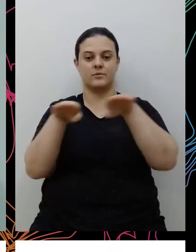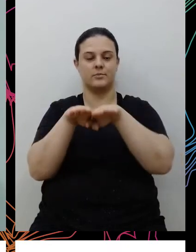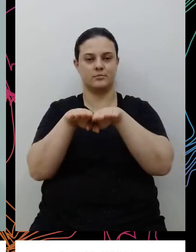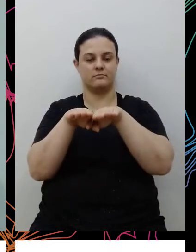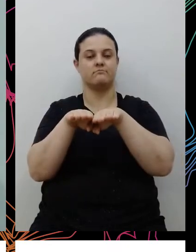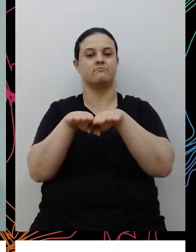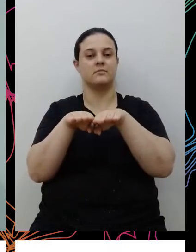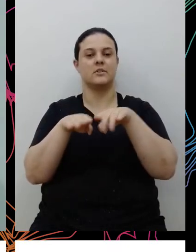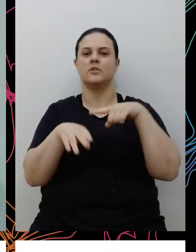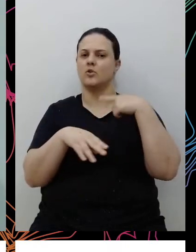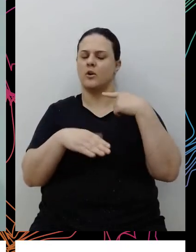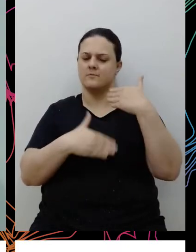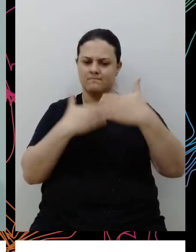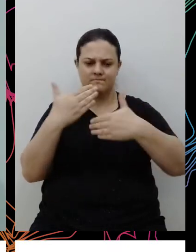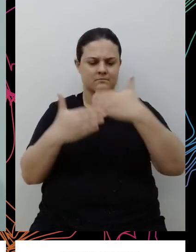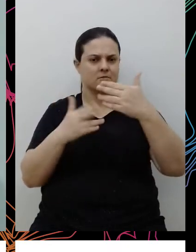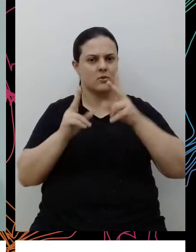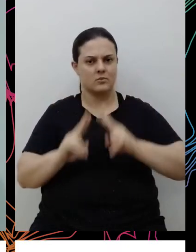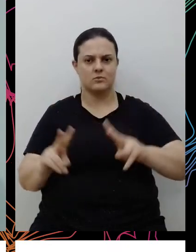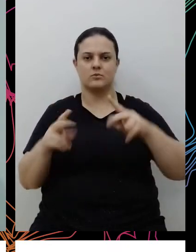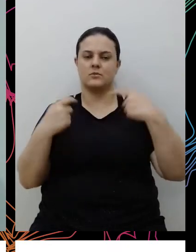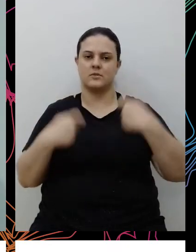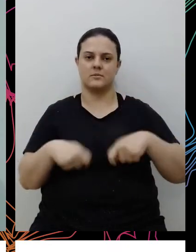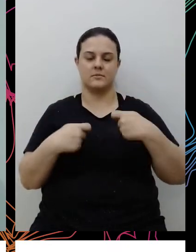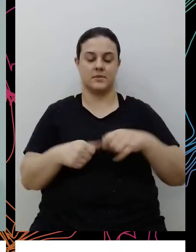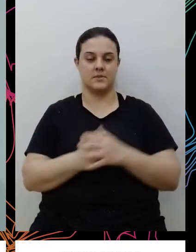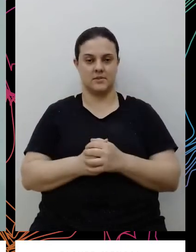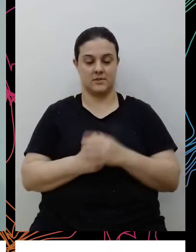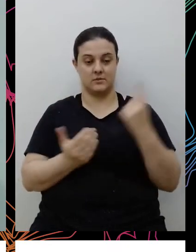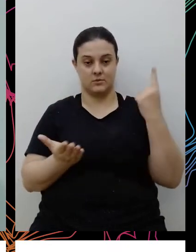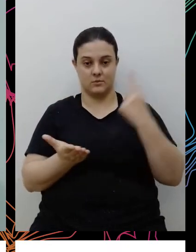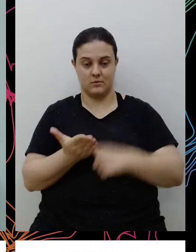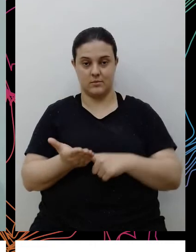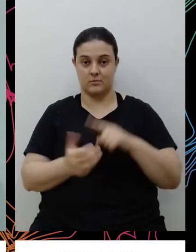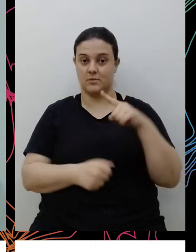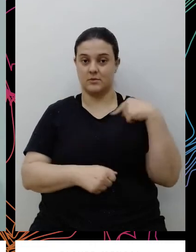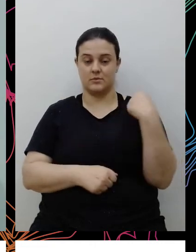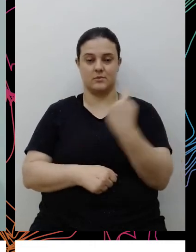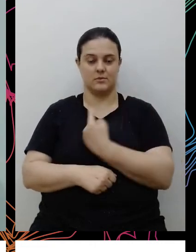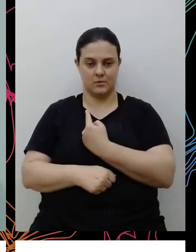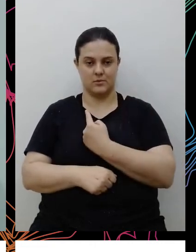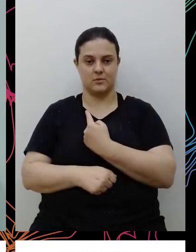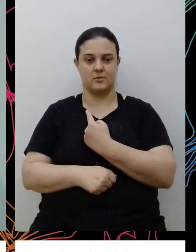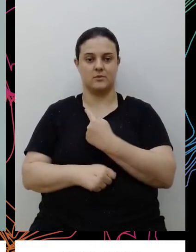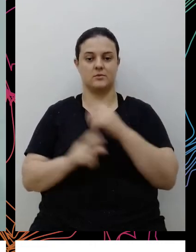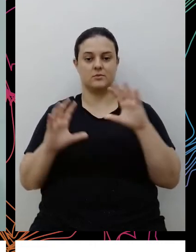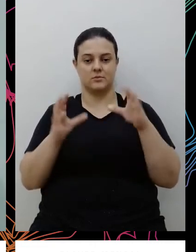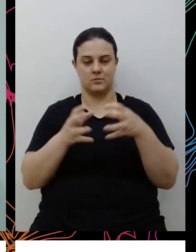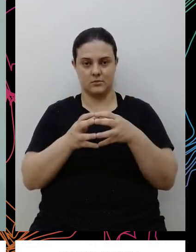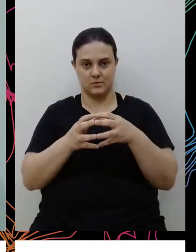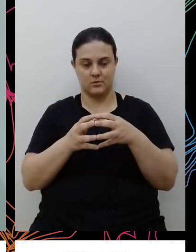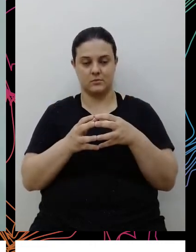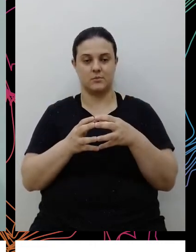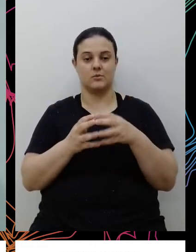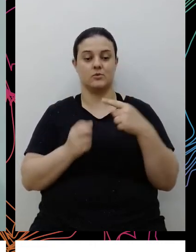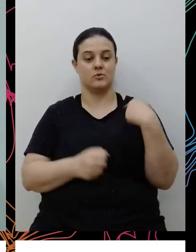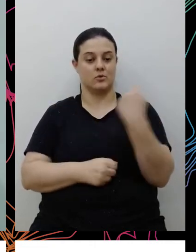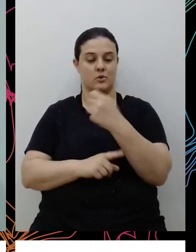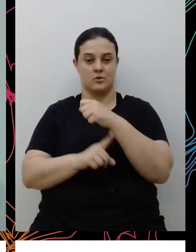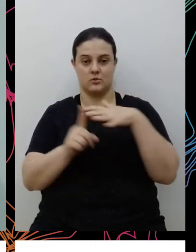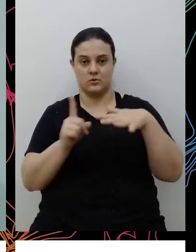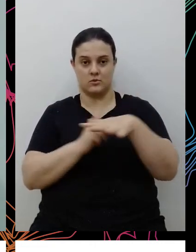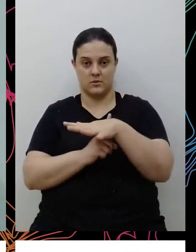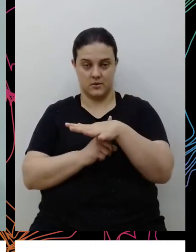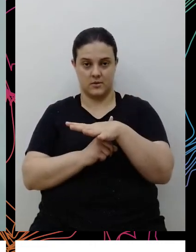avançar com essa pauta, né, e aí é um compromisso de todos, né, nossas organizações, nós como sociedade civil,